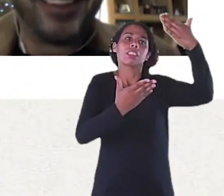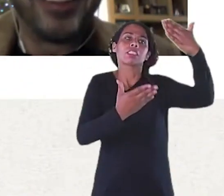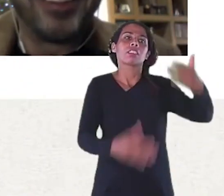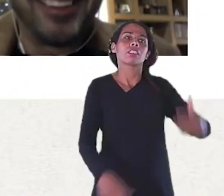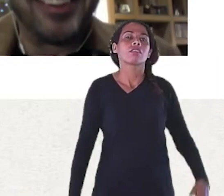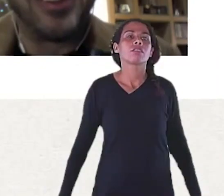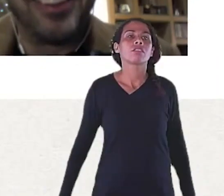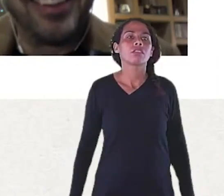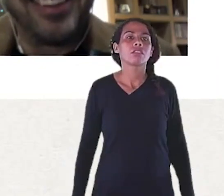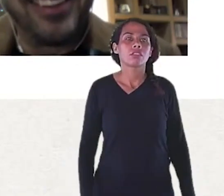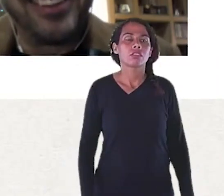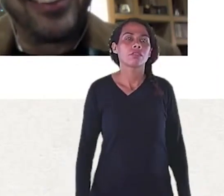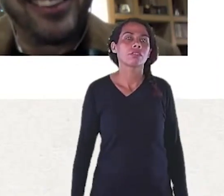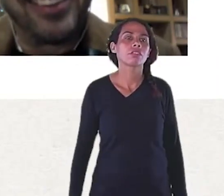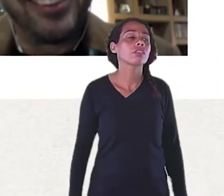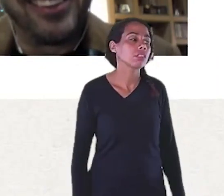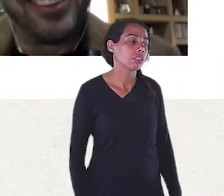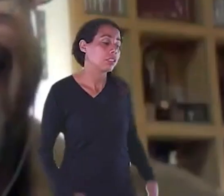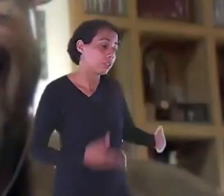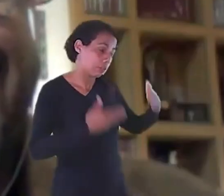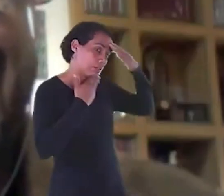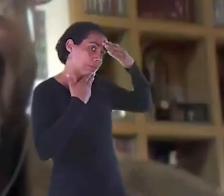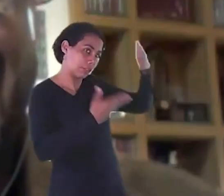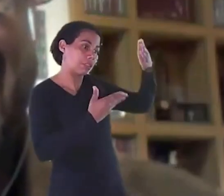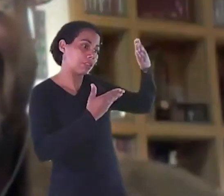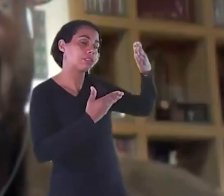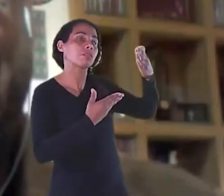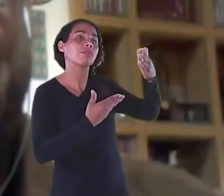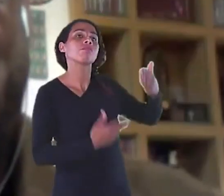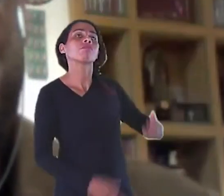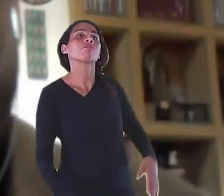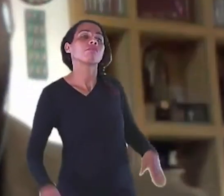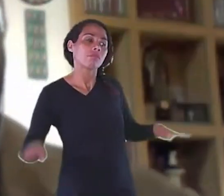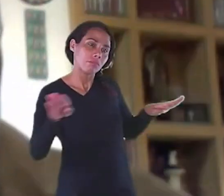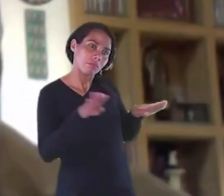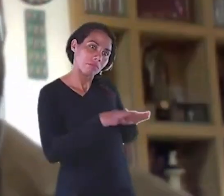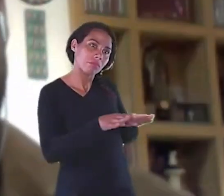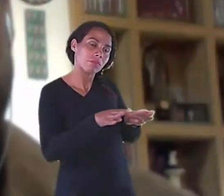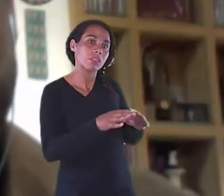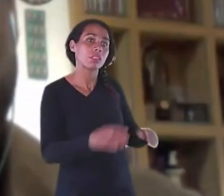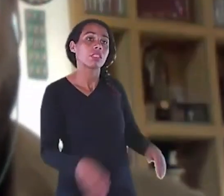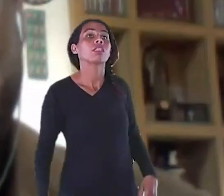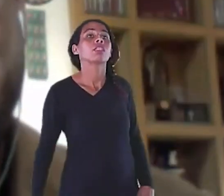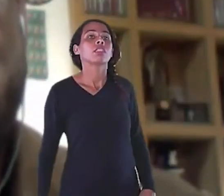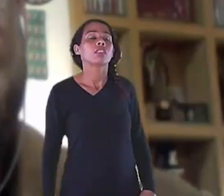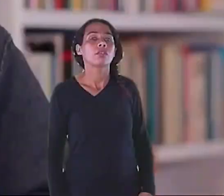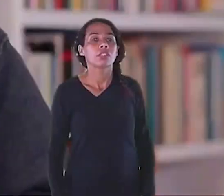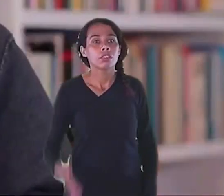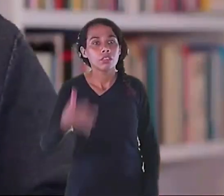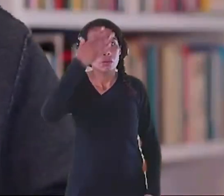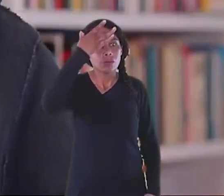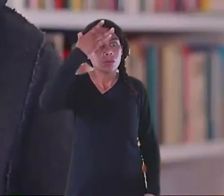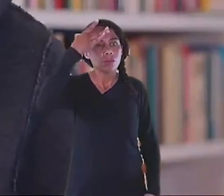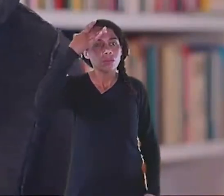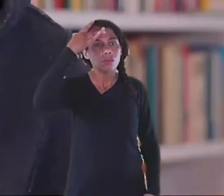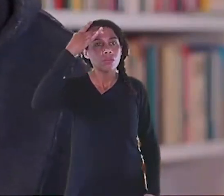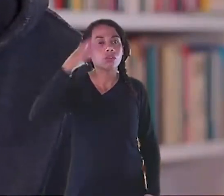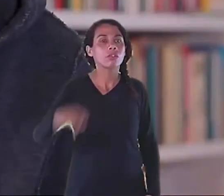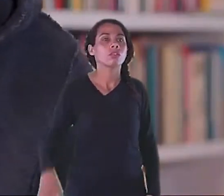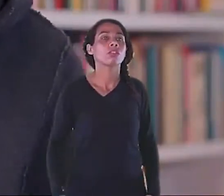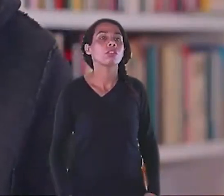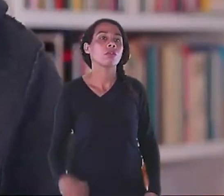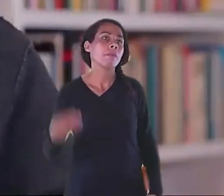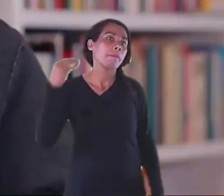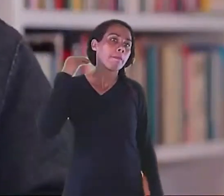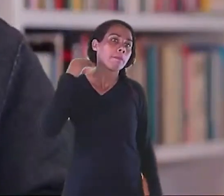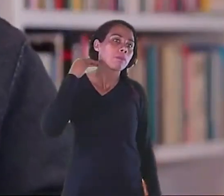todo seu. Maravilhoso. Maravilhoso. Muito obrigado, Dijon. Compartilho dos seus agradecimentos aos meus patrocinadores também. Itaú, Edmaterdei de